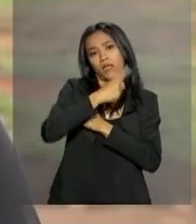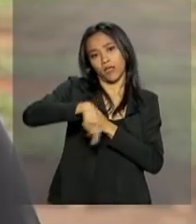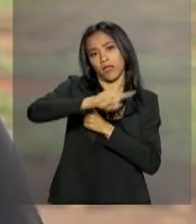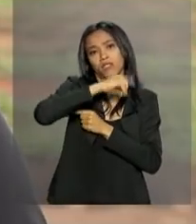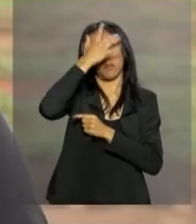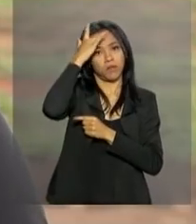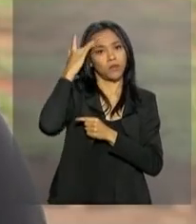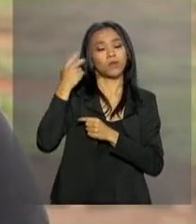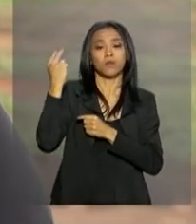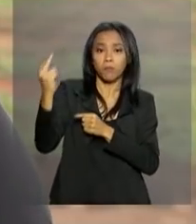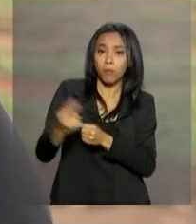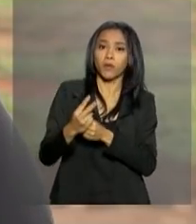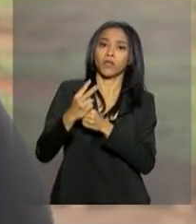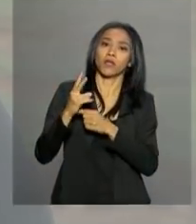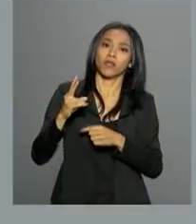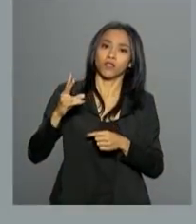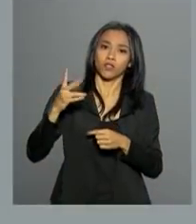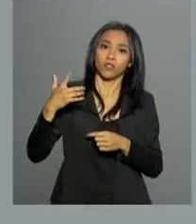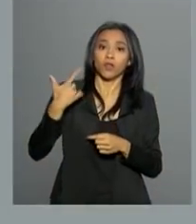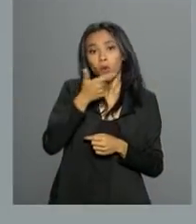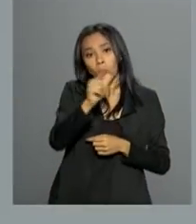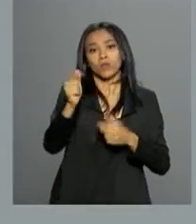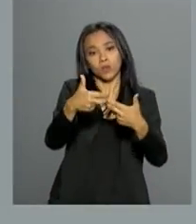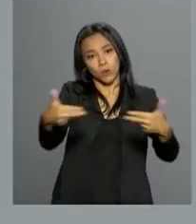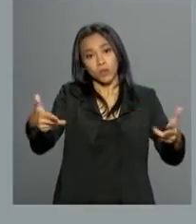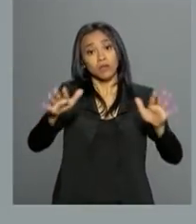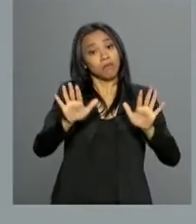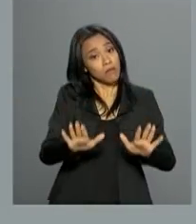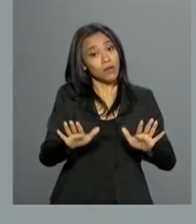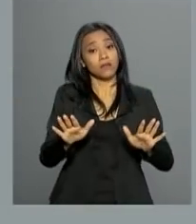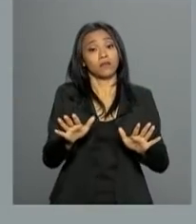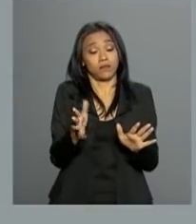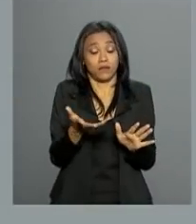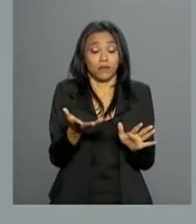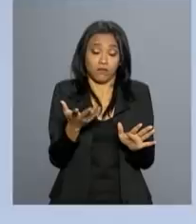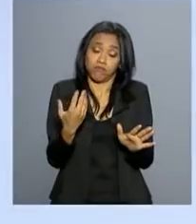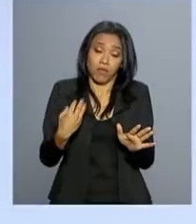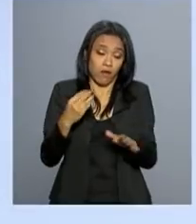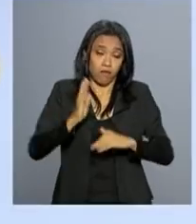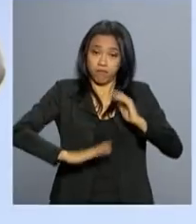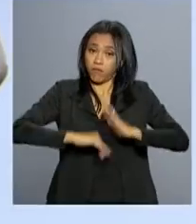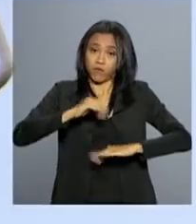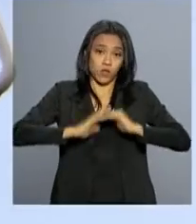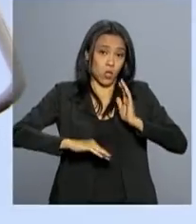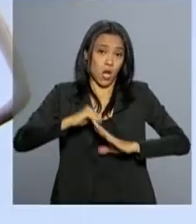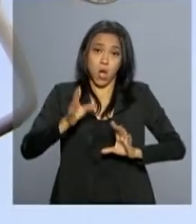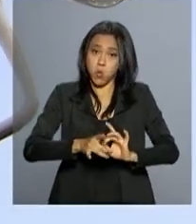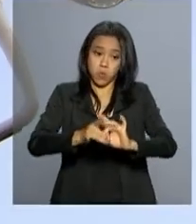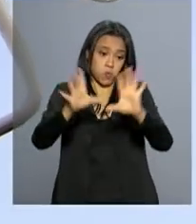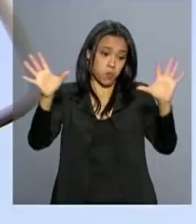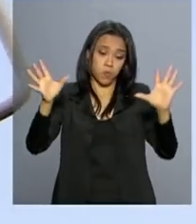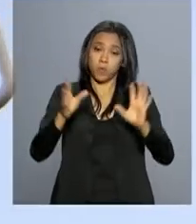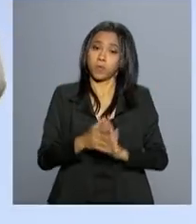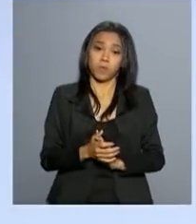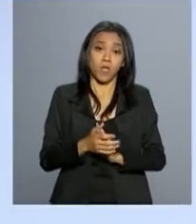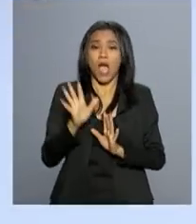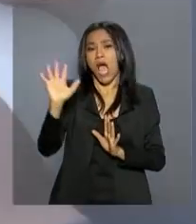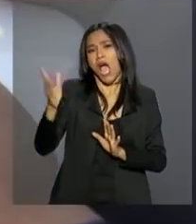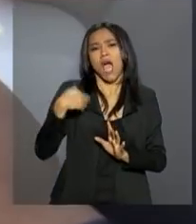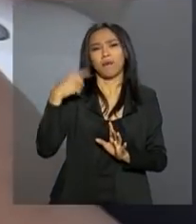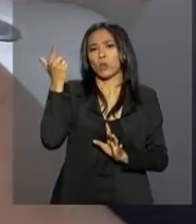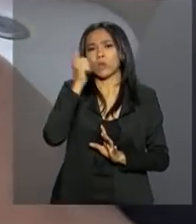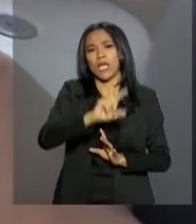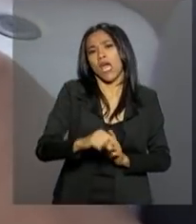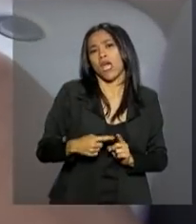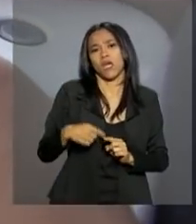terceiros, mas não inibe a atividade profissional. Há muita gente que fala, ah, mas isso não vai dar certo,